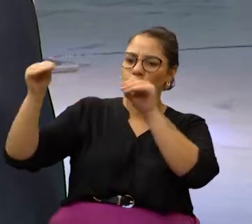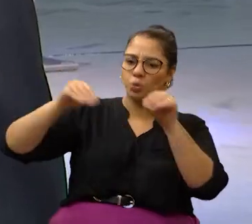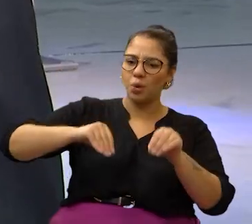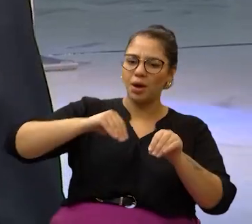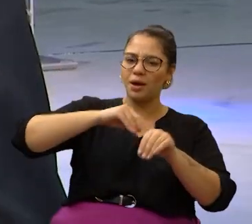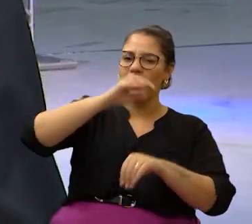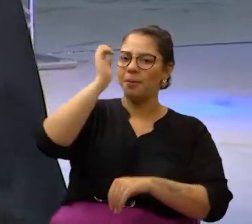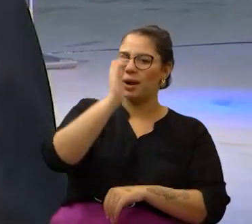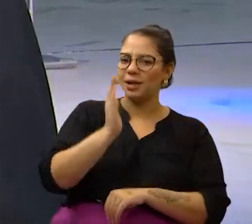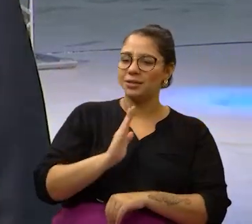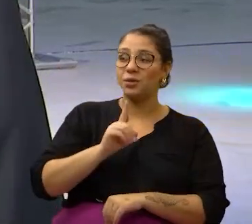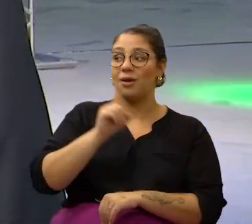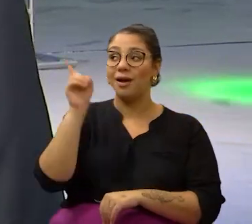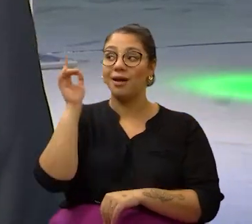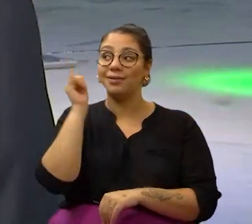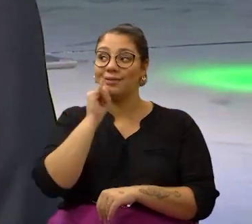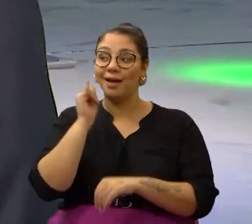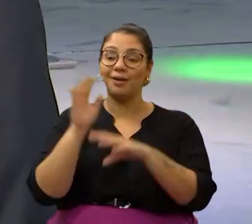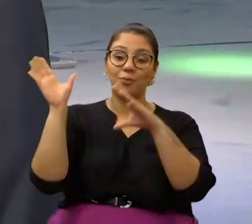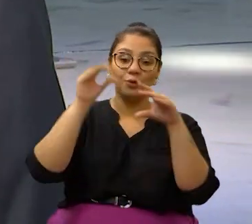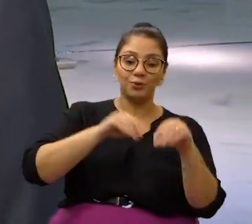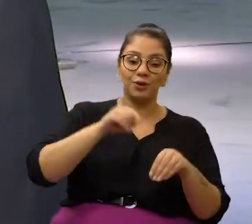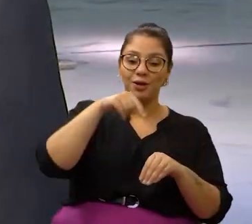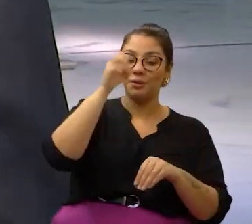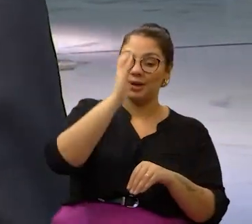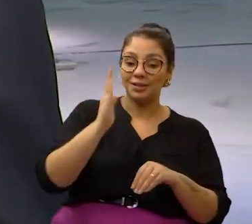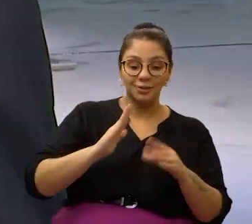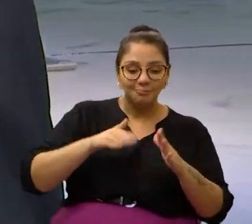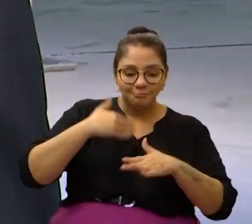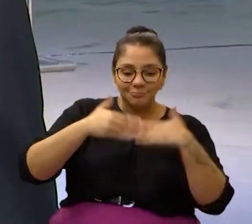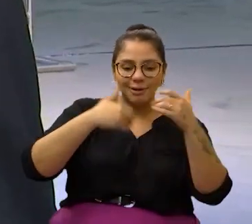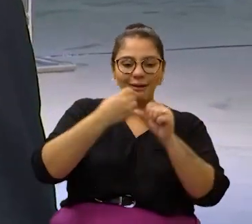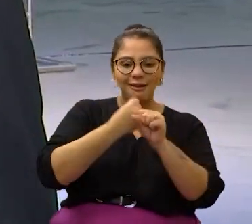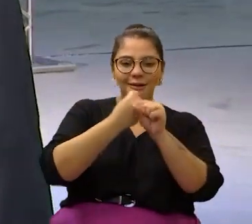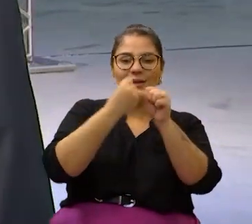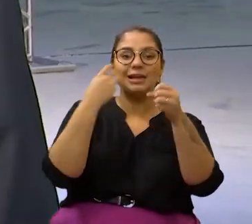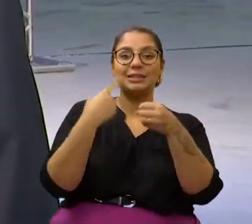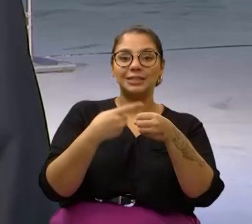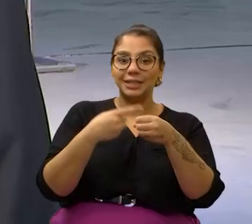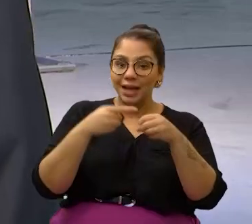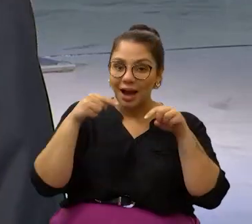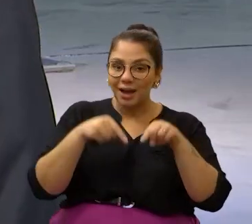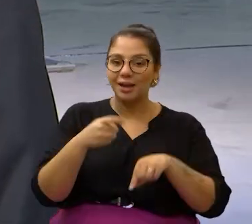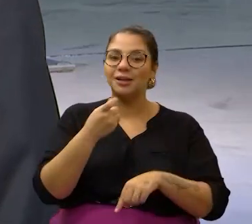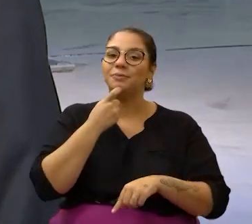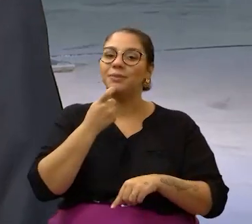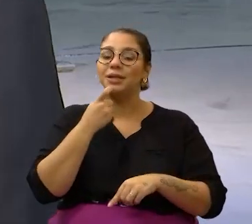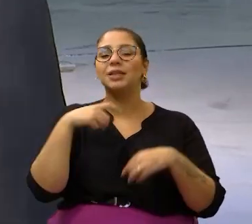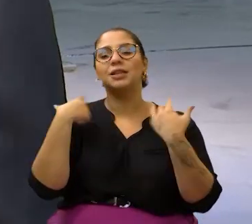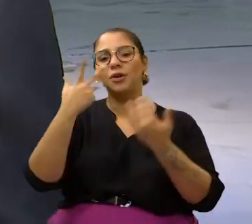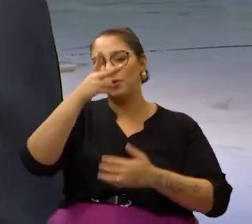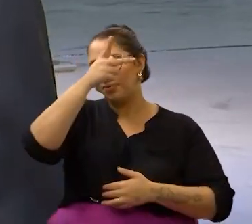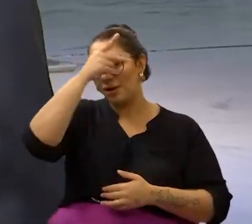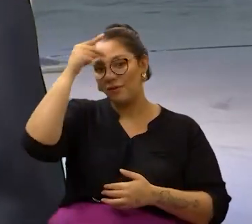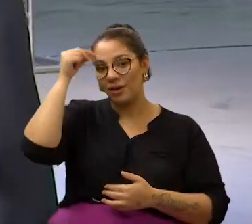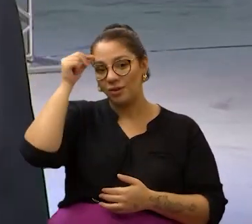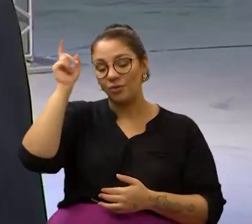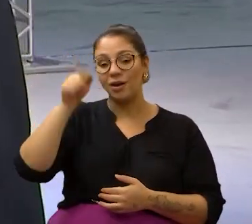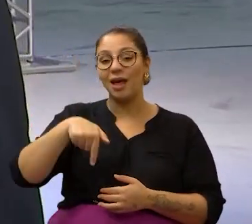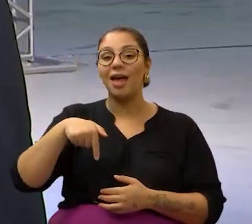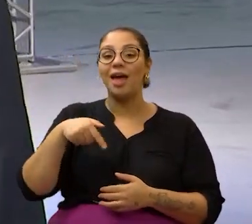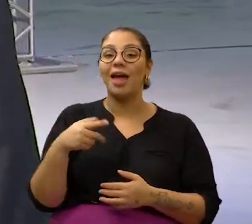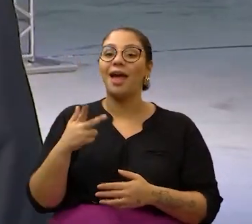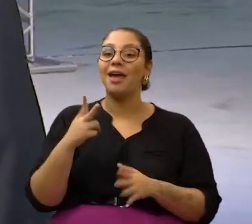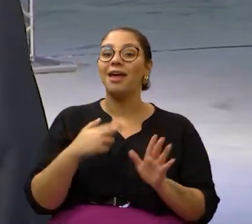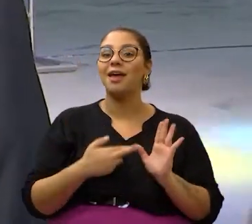italianos na construção de uma metrópole como a cidade de Campinas. Então, para a Prefeitura, é como se fosse um